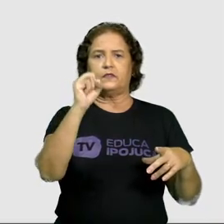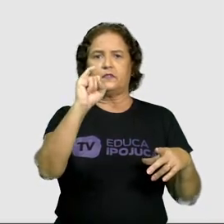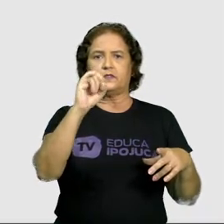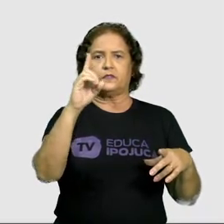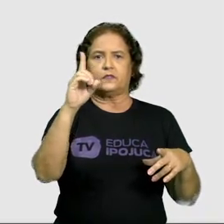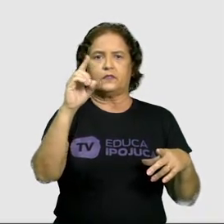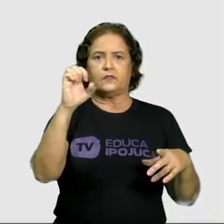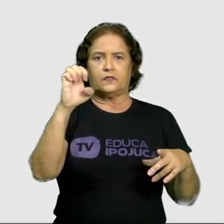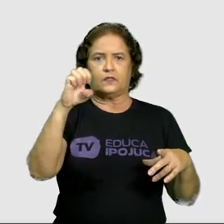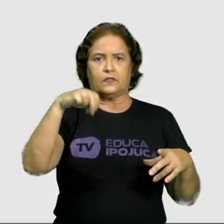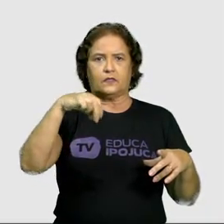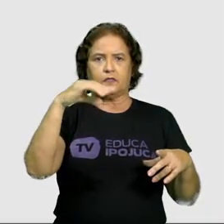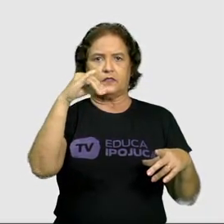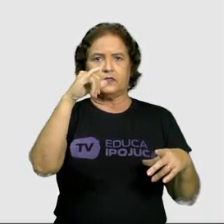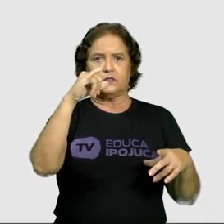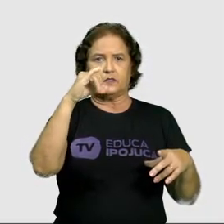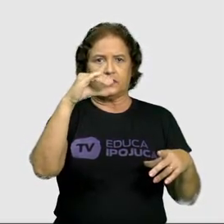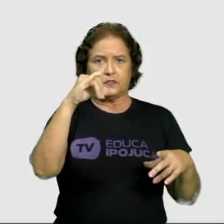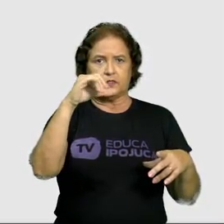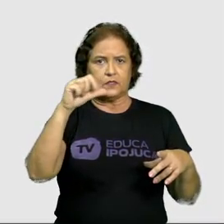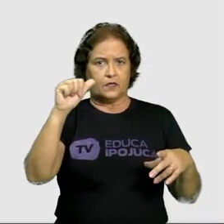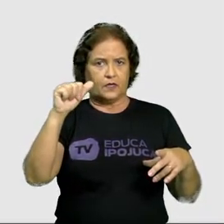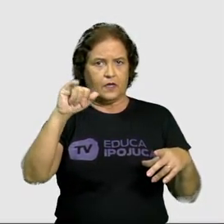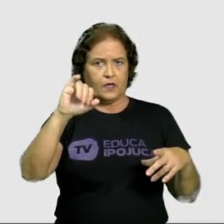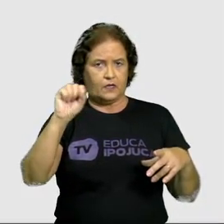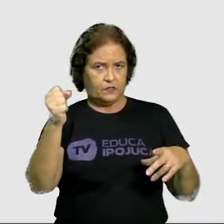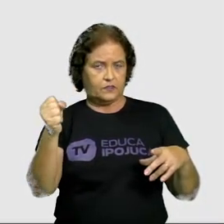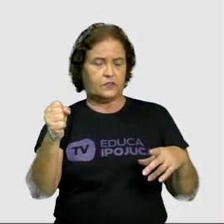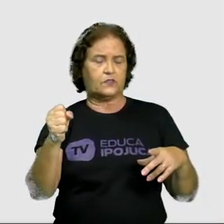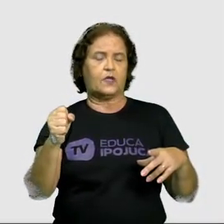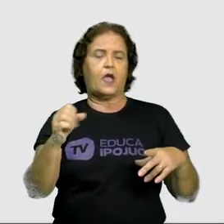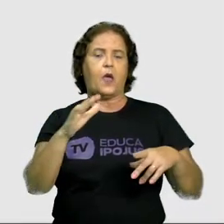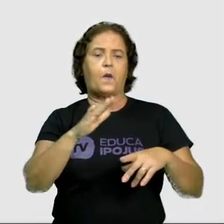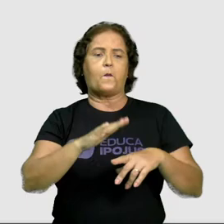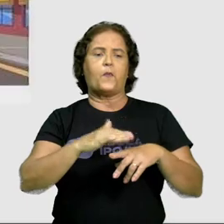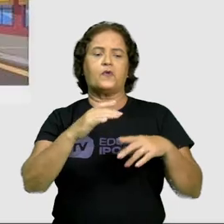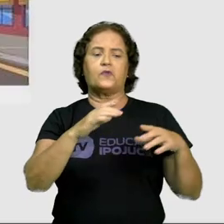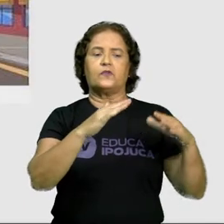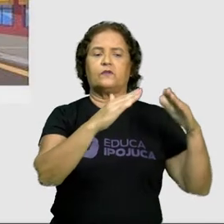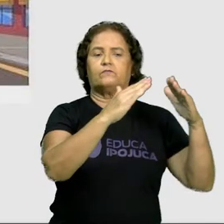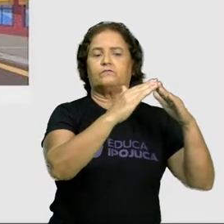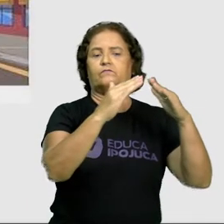Onde a maioria das construções são moradias.